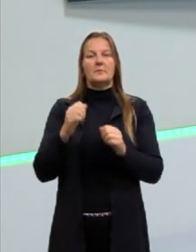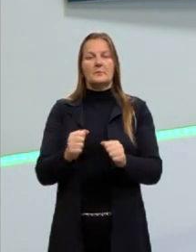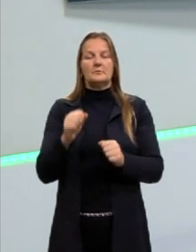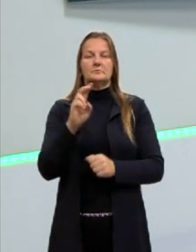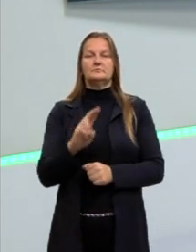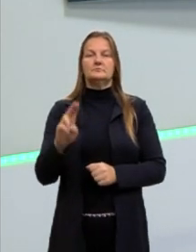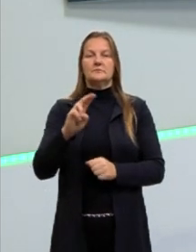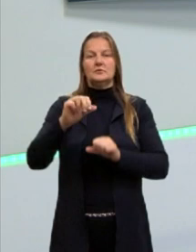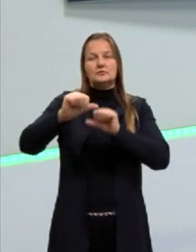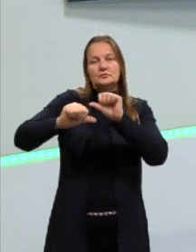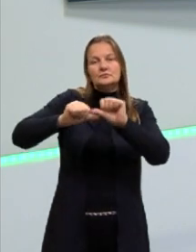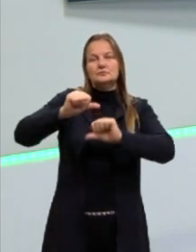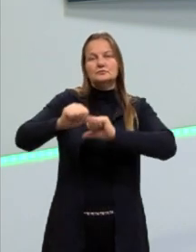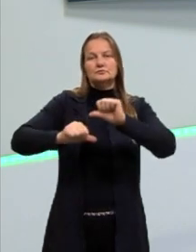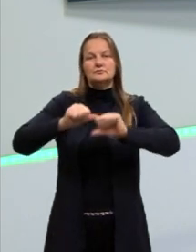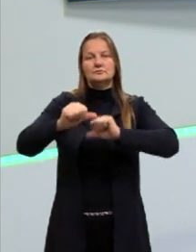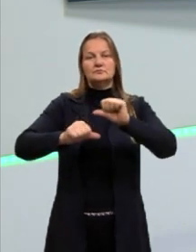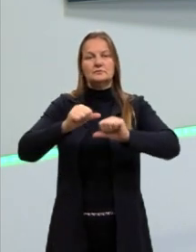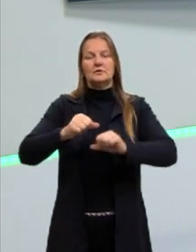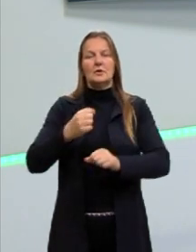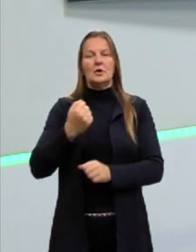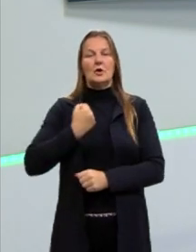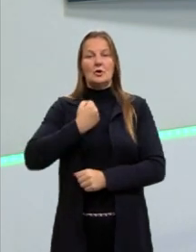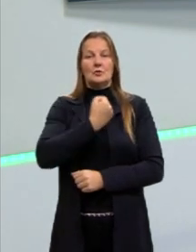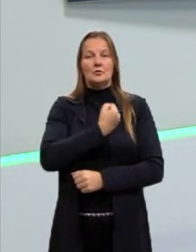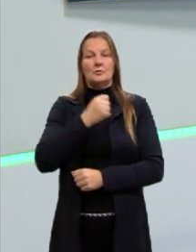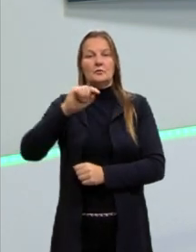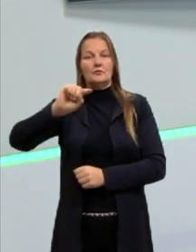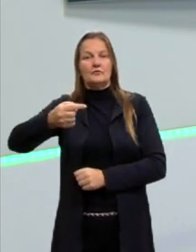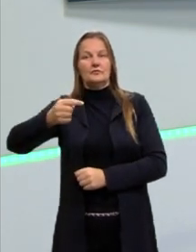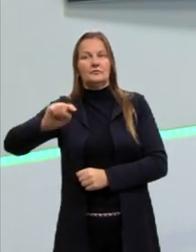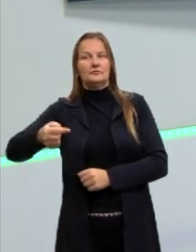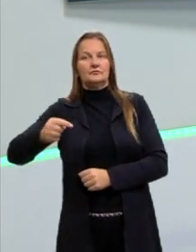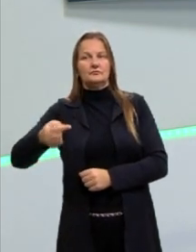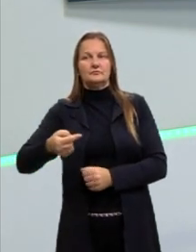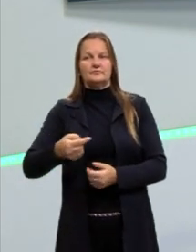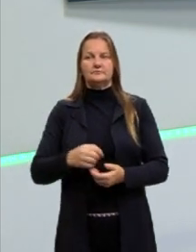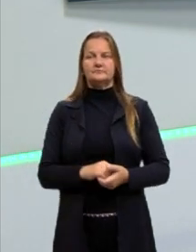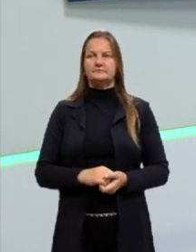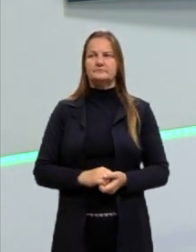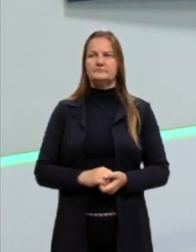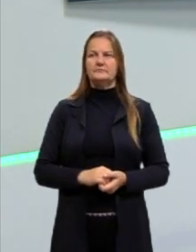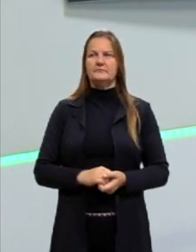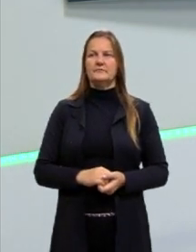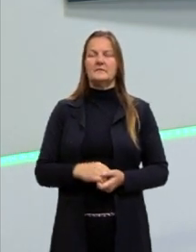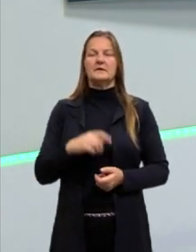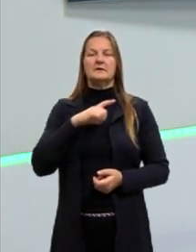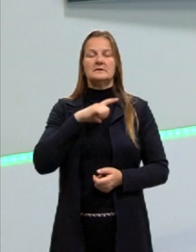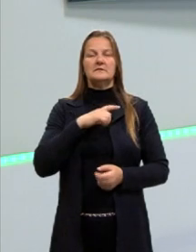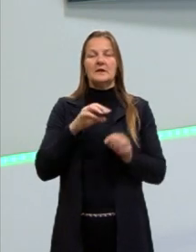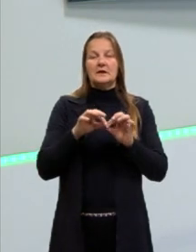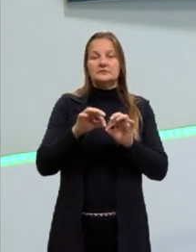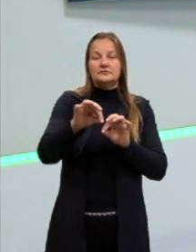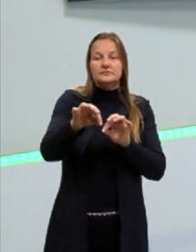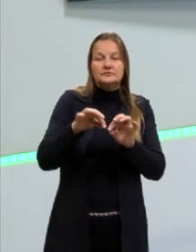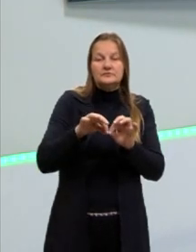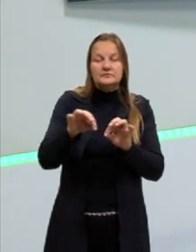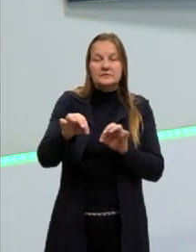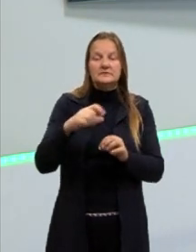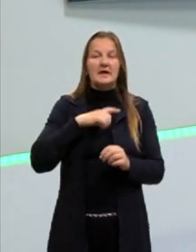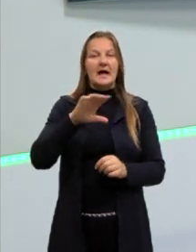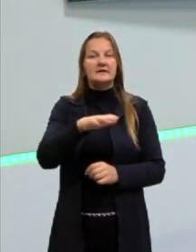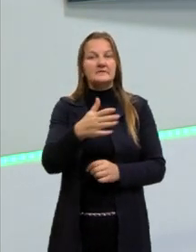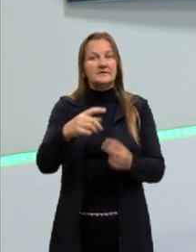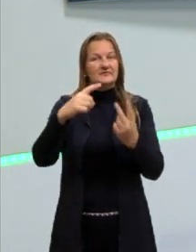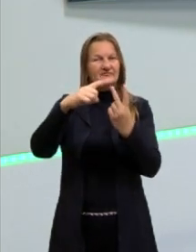transformamos esse valor para um número decimal, um número com vírgula. Porque quando nós falamos em distância, ter uma raiz, às